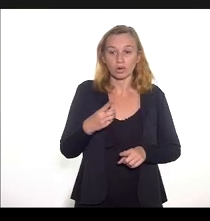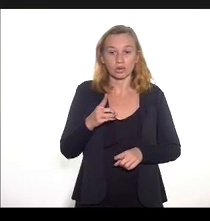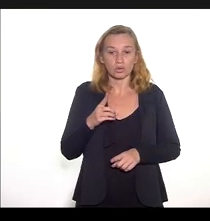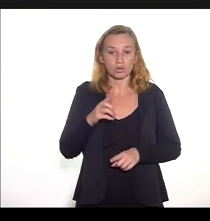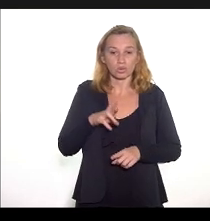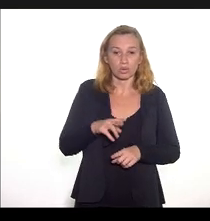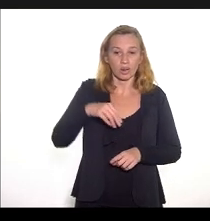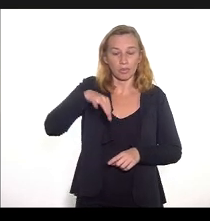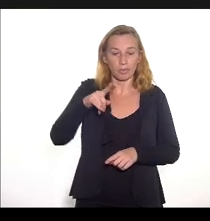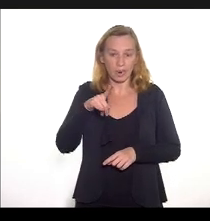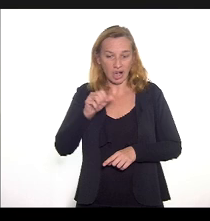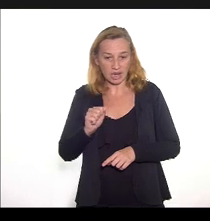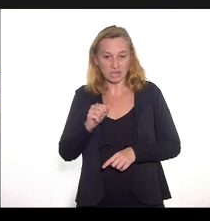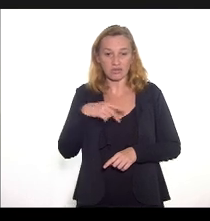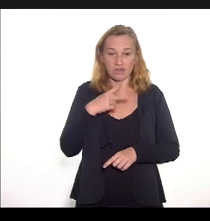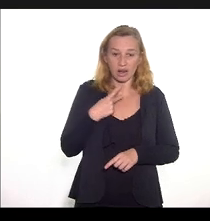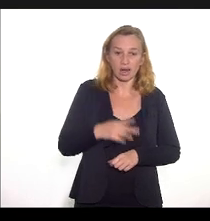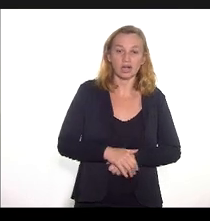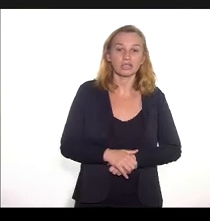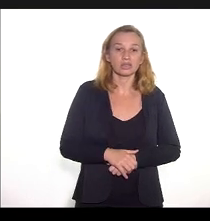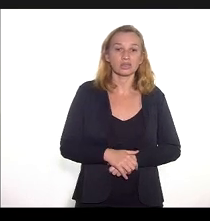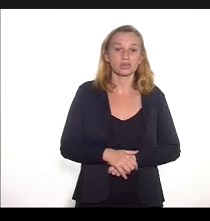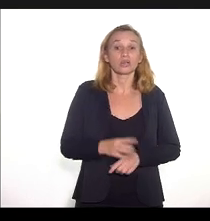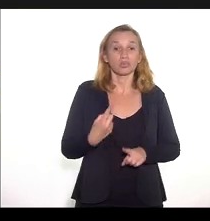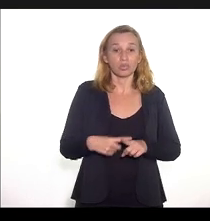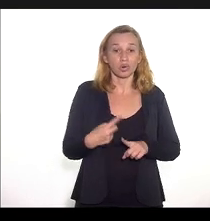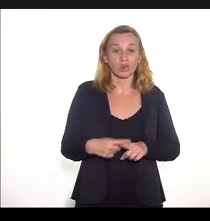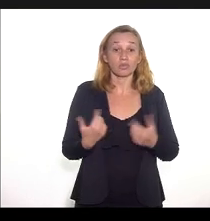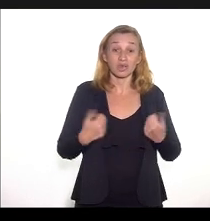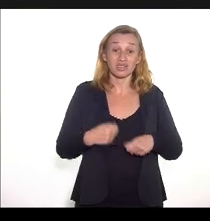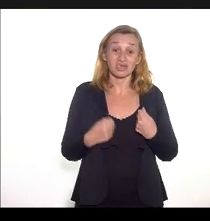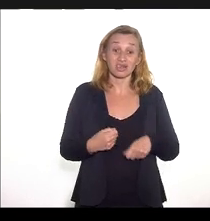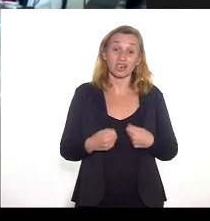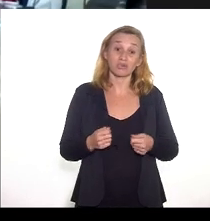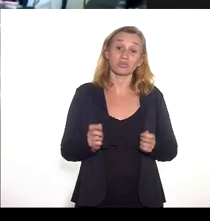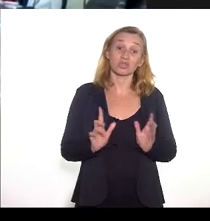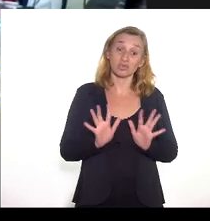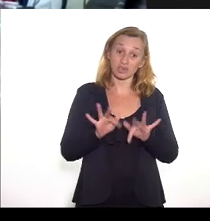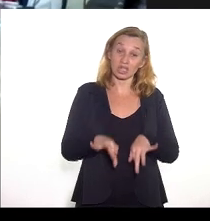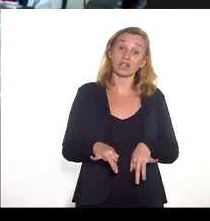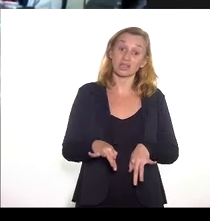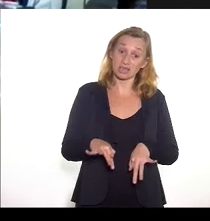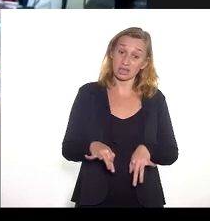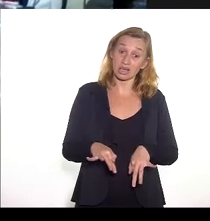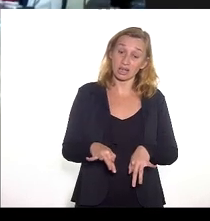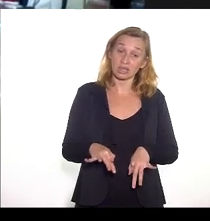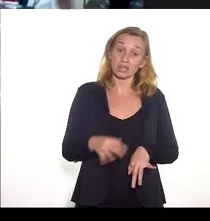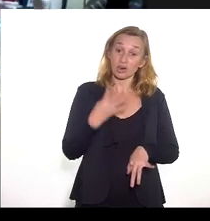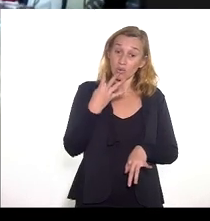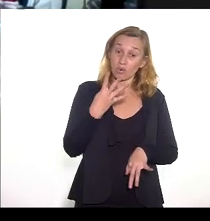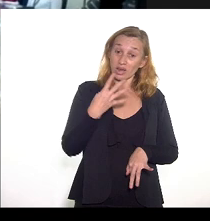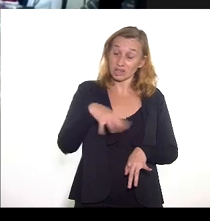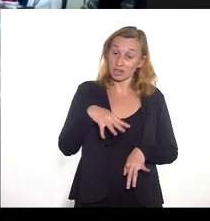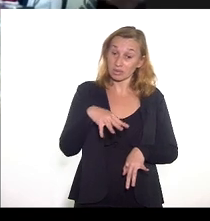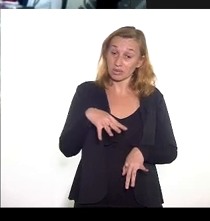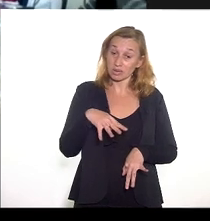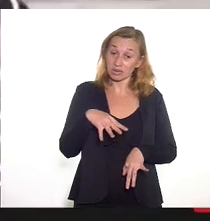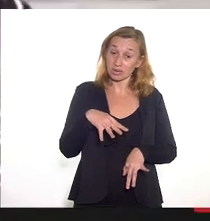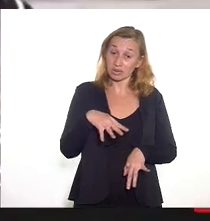Márcia fazer as suas considerações, porque nós precisamos logo em seguida entre 4h30 e